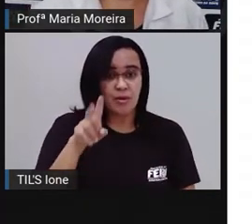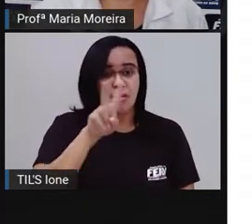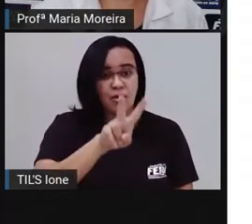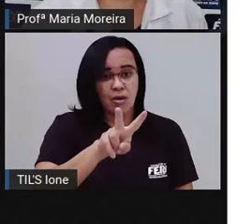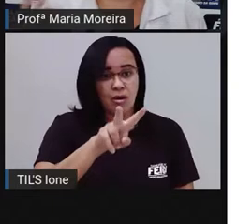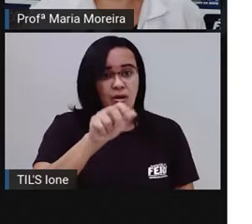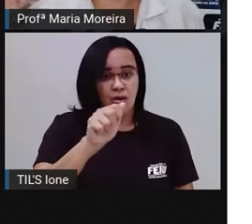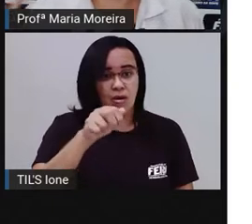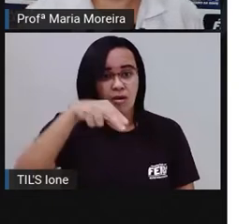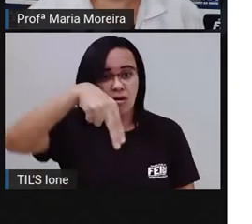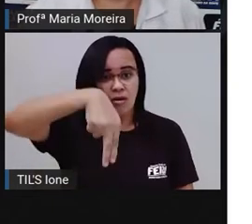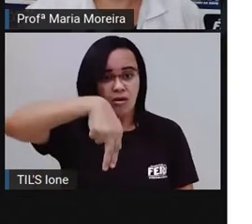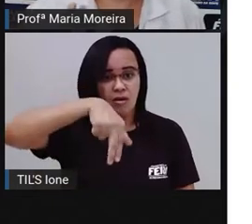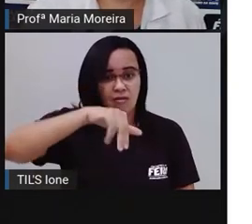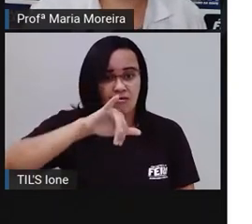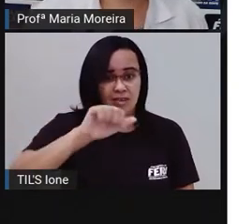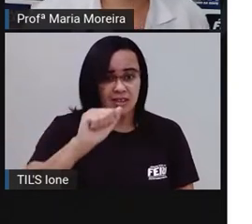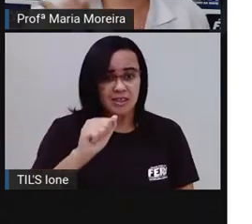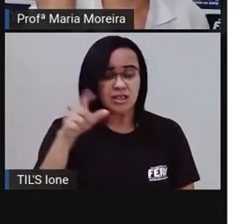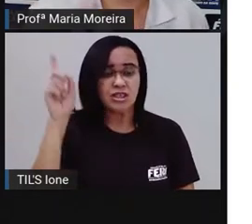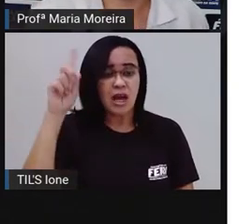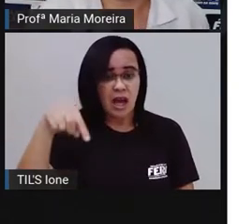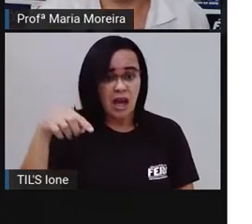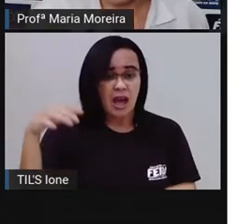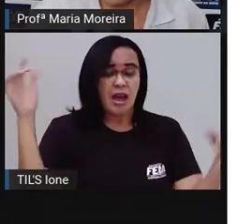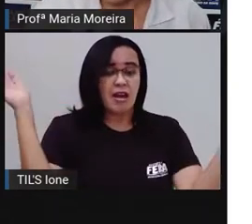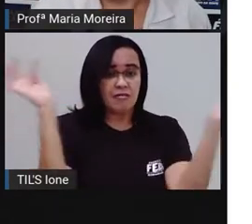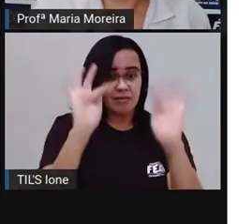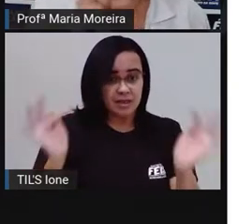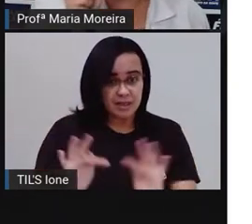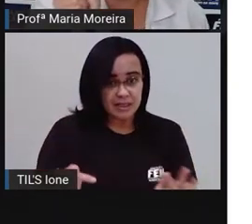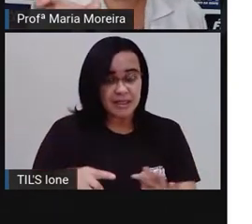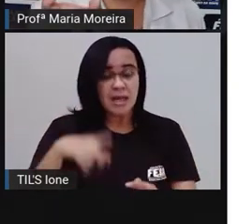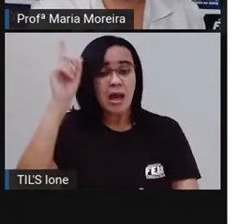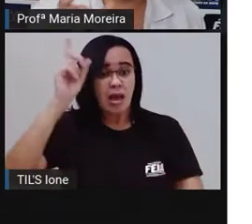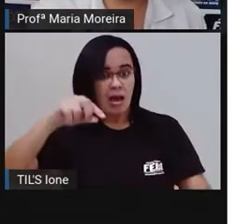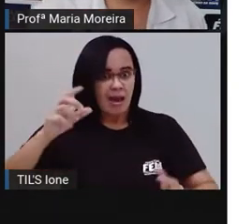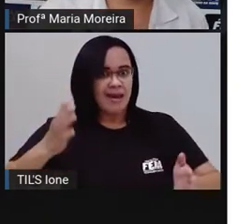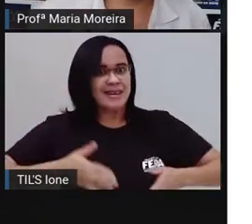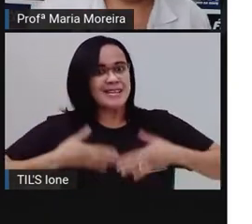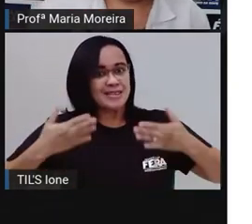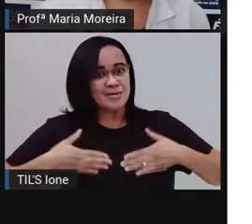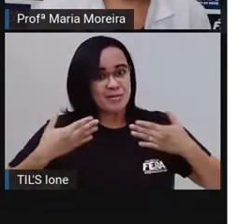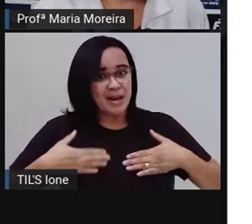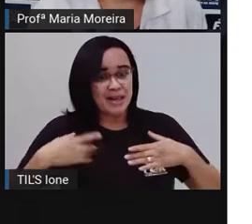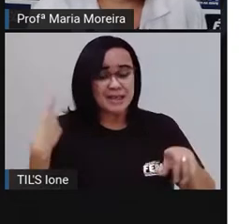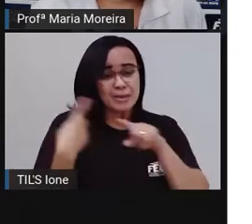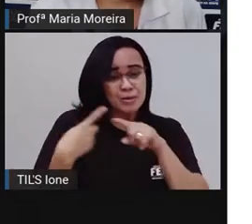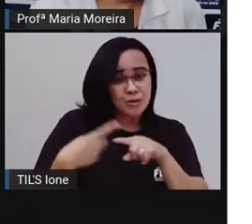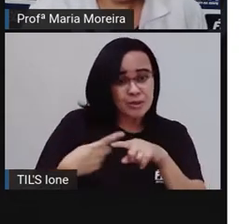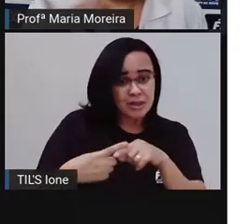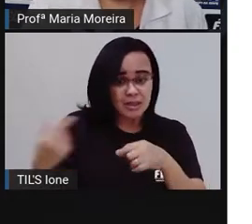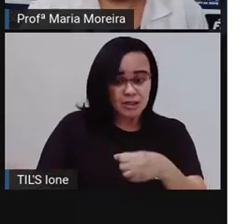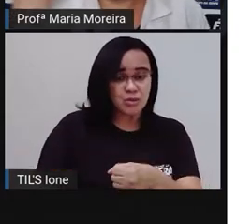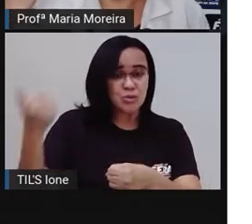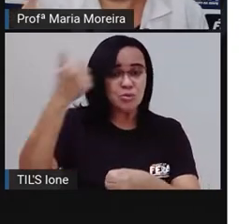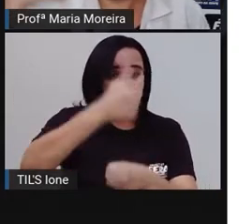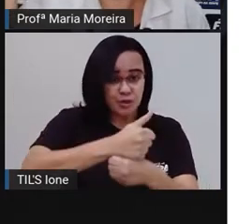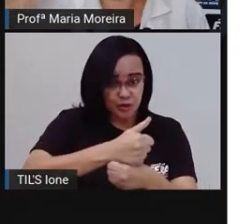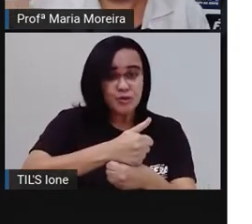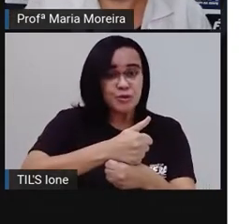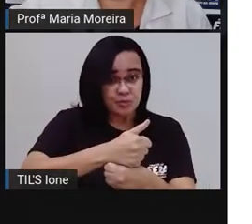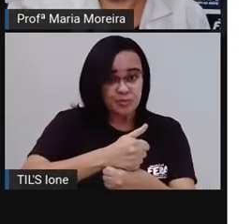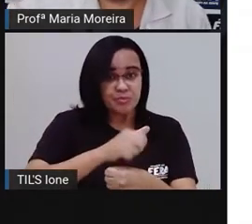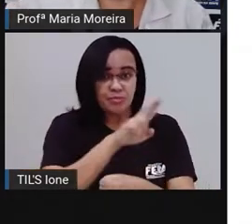muito feliz, ela é muito animada. Eu substituí aí a palavra provânia por ela. Eu não preciso ficar